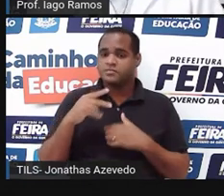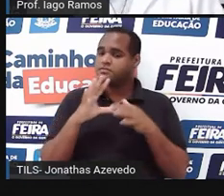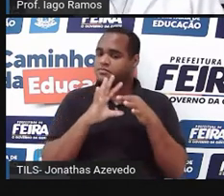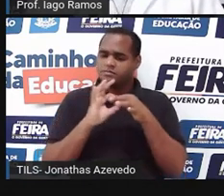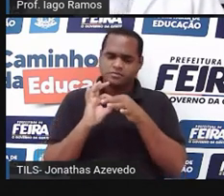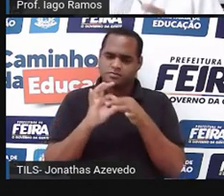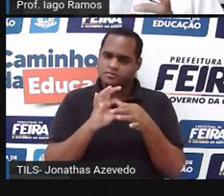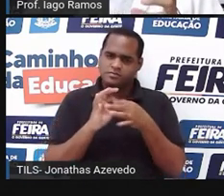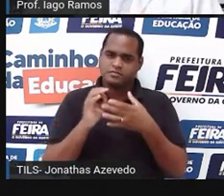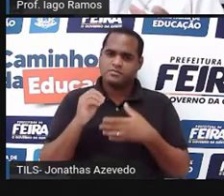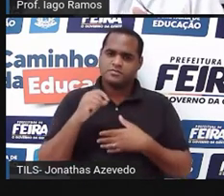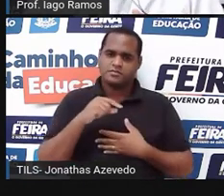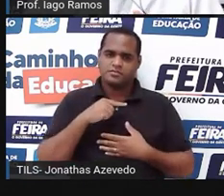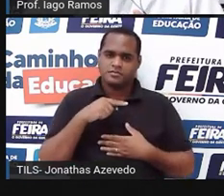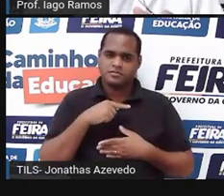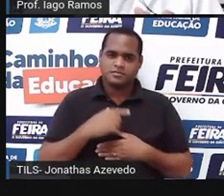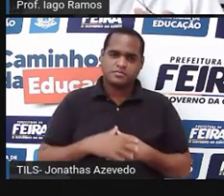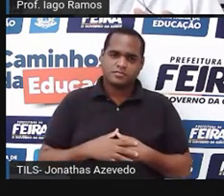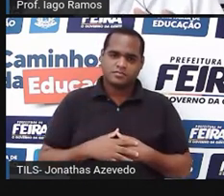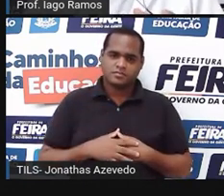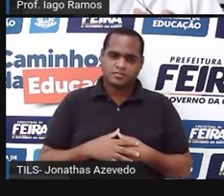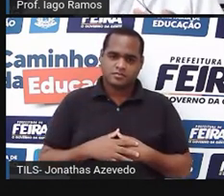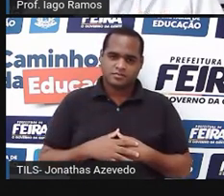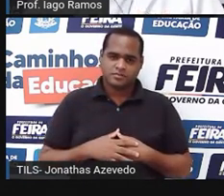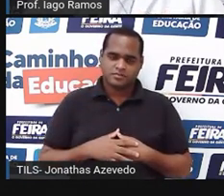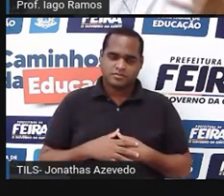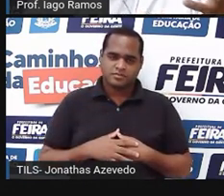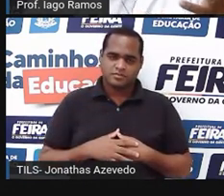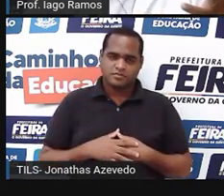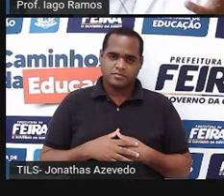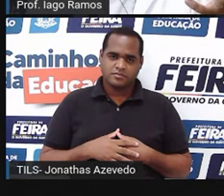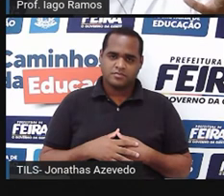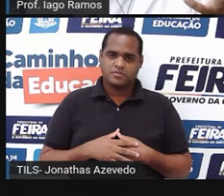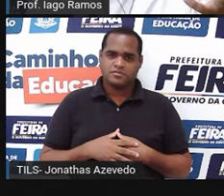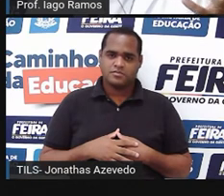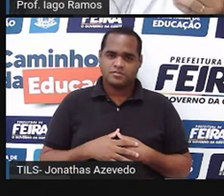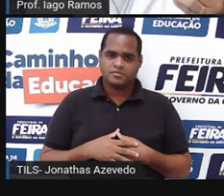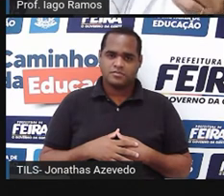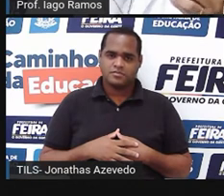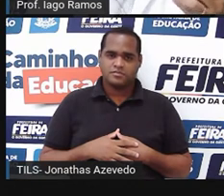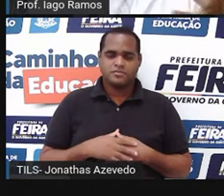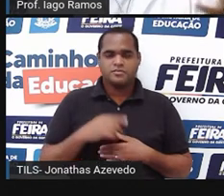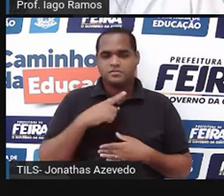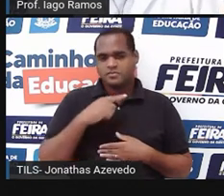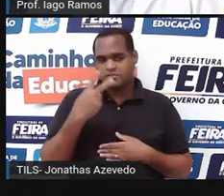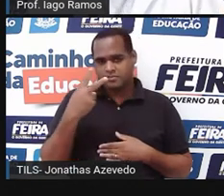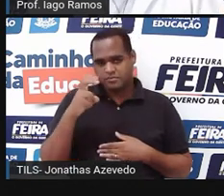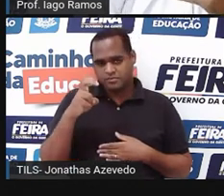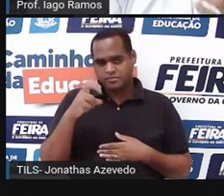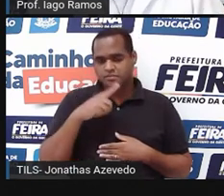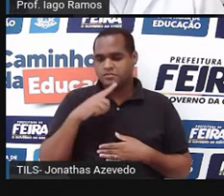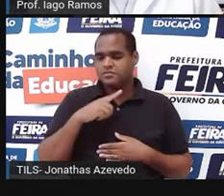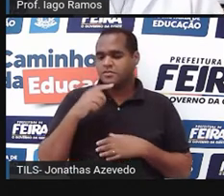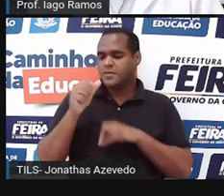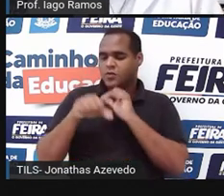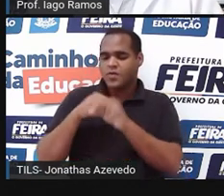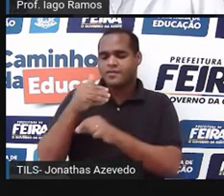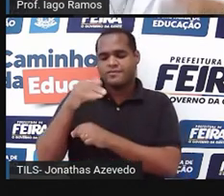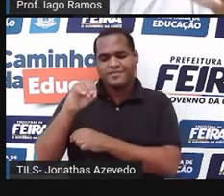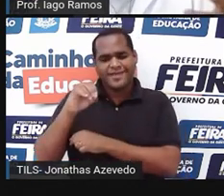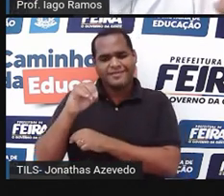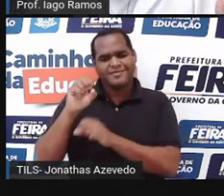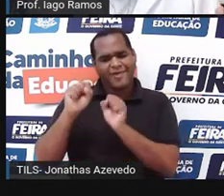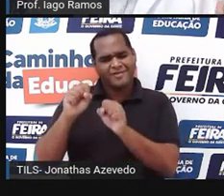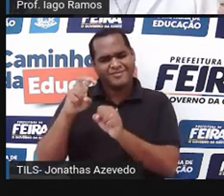tá? Não tem como garantir que se uma pessoa de 5 anos calça 25, quando ela chegar nos 10, ela vai calçar 50.